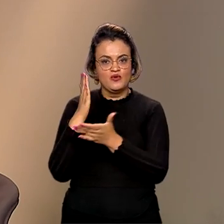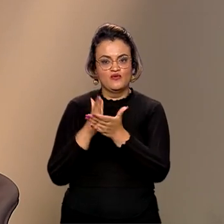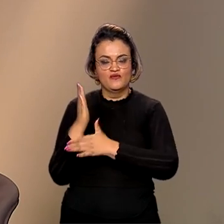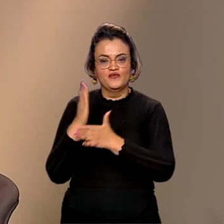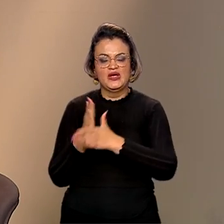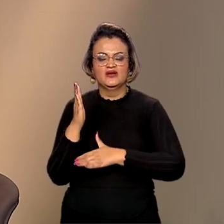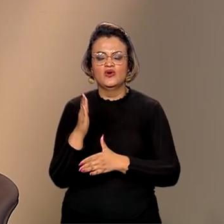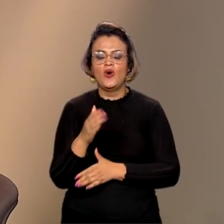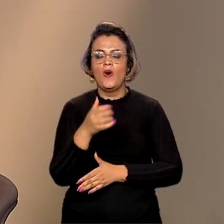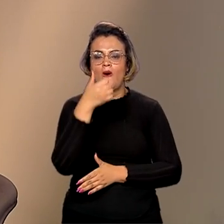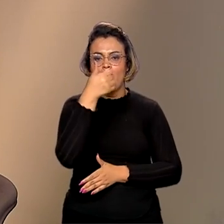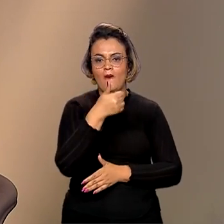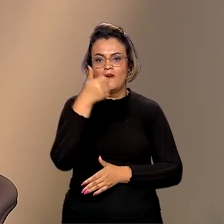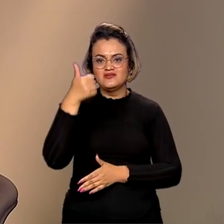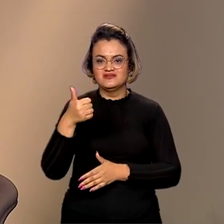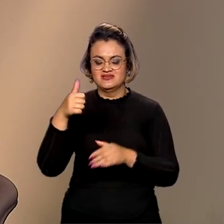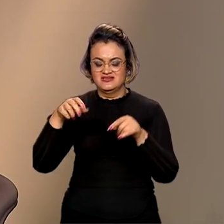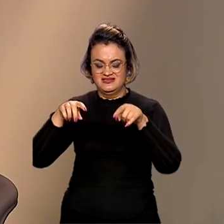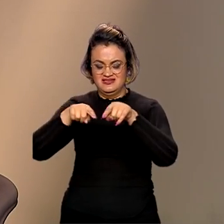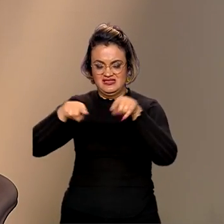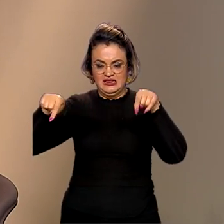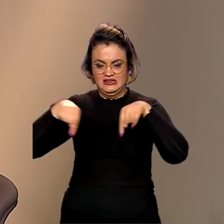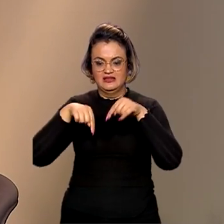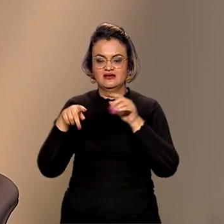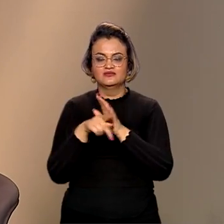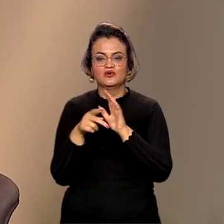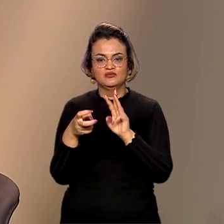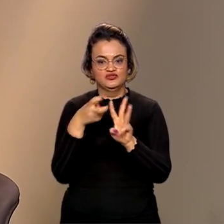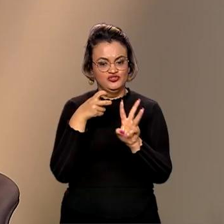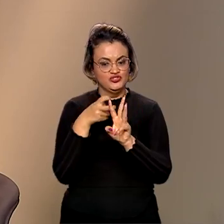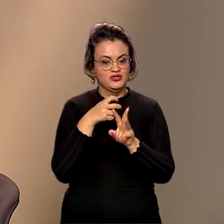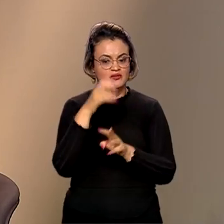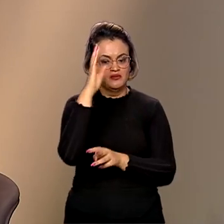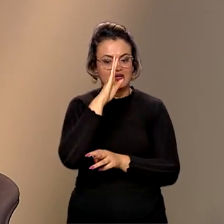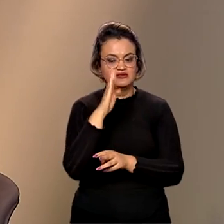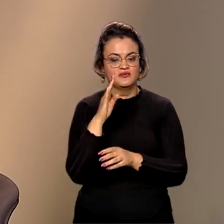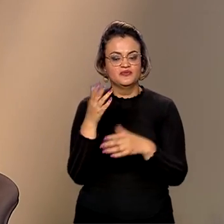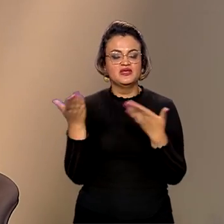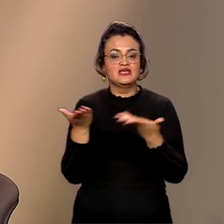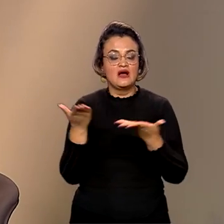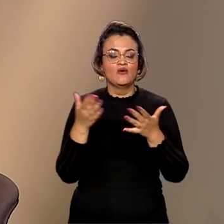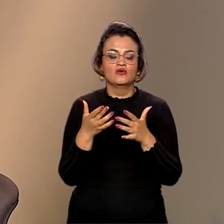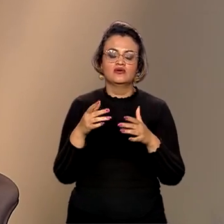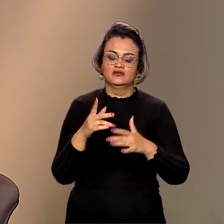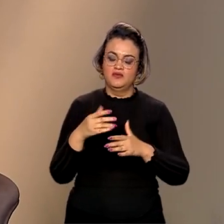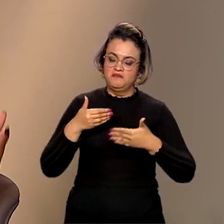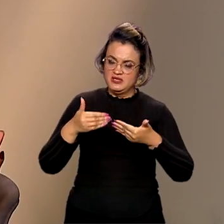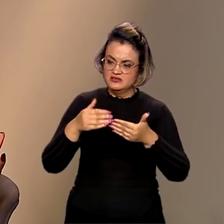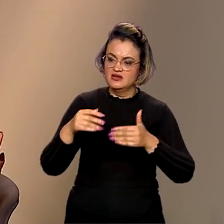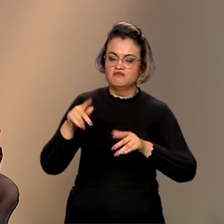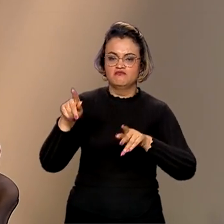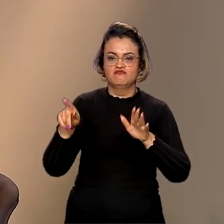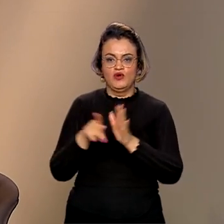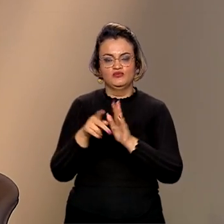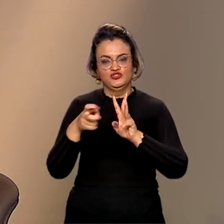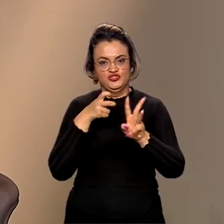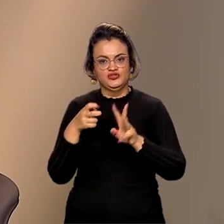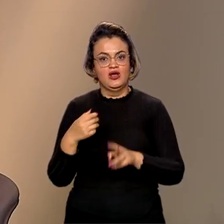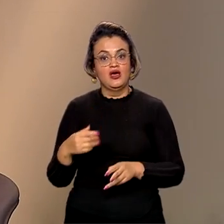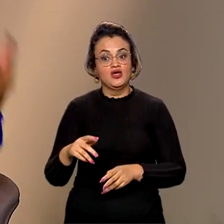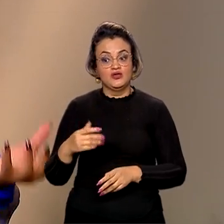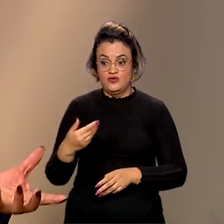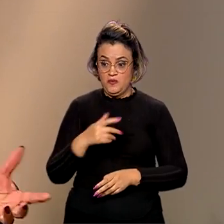11 terras indígenas no Brasil. E agora, já com o Ministério dos Povos Indígenas e o governo Lula com esse